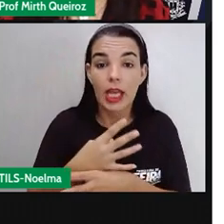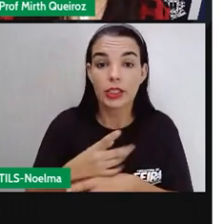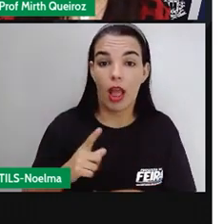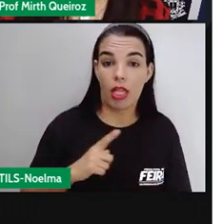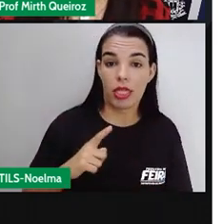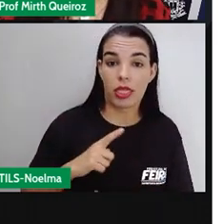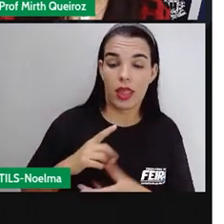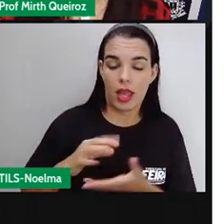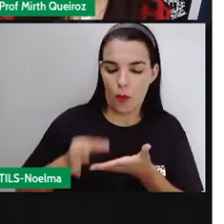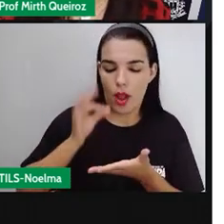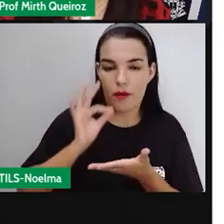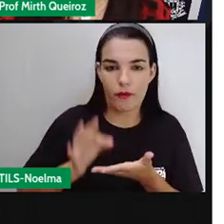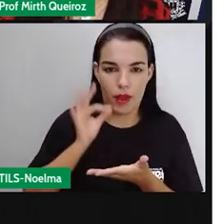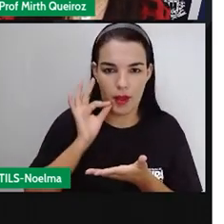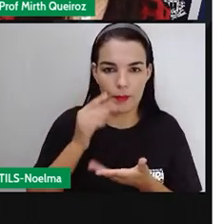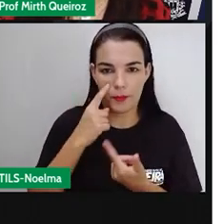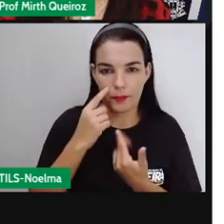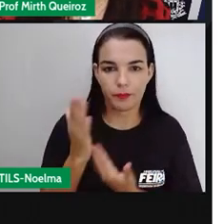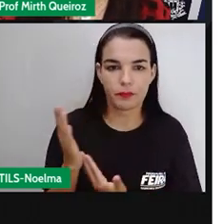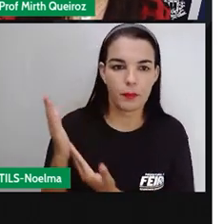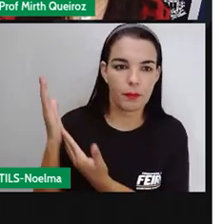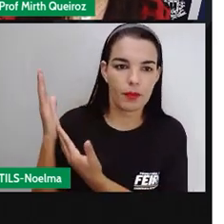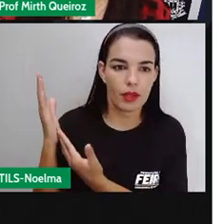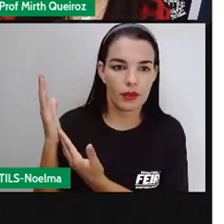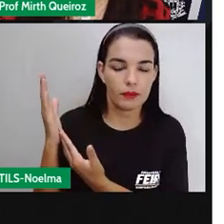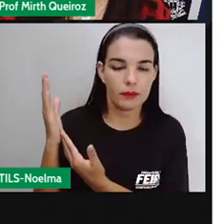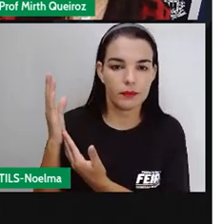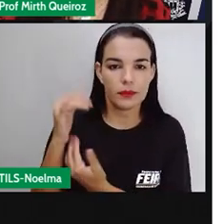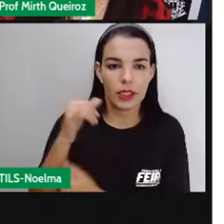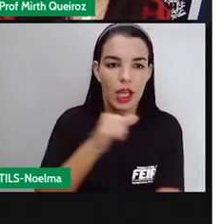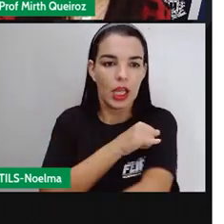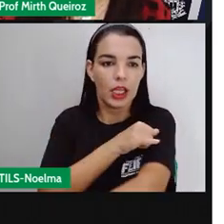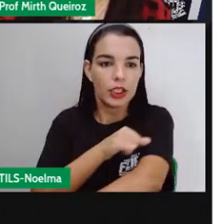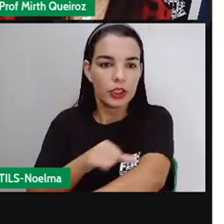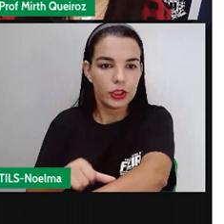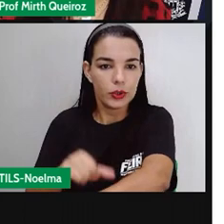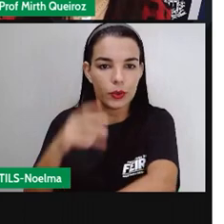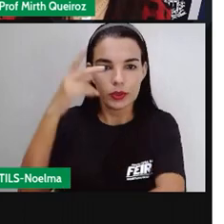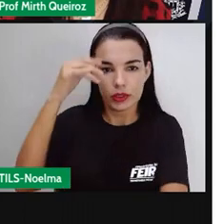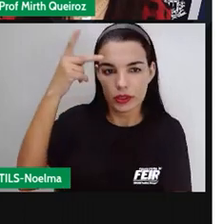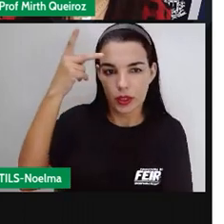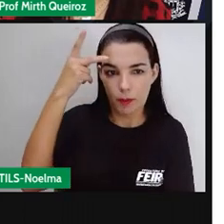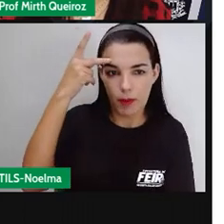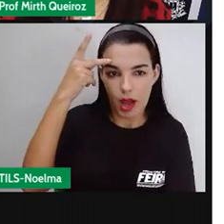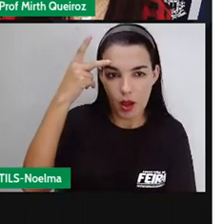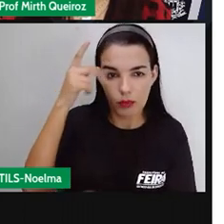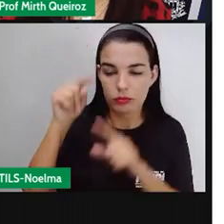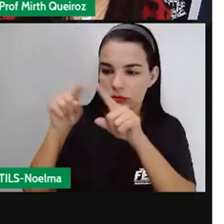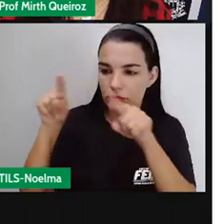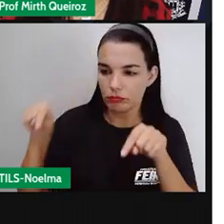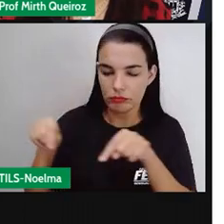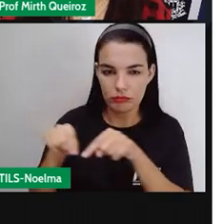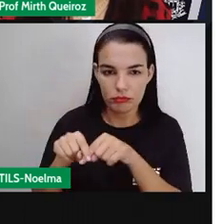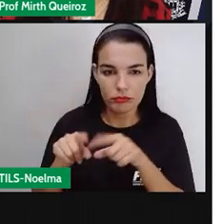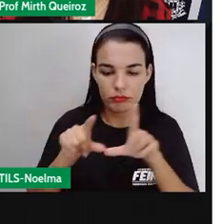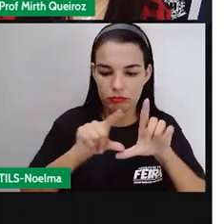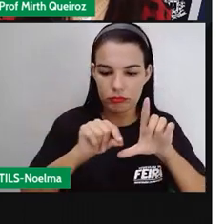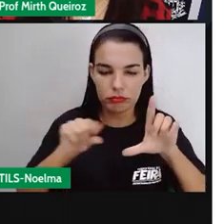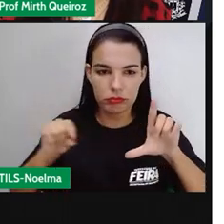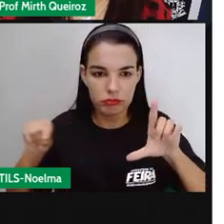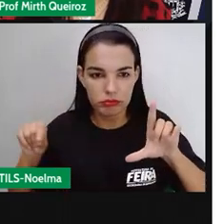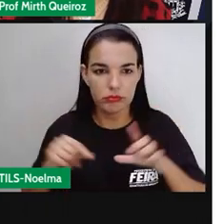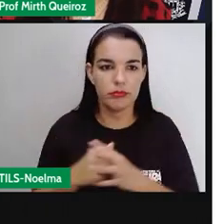do café. Aí nós temos o café do Rio de Janeiro em São Paulo, no início do século XIX, aí de marrom onde